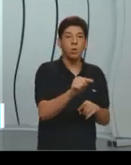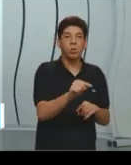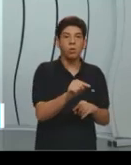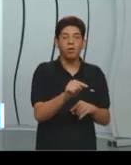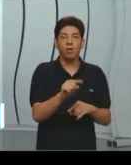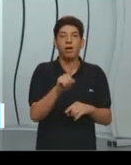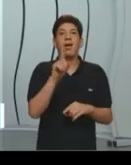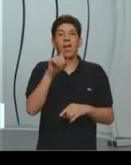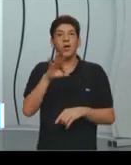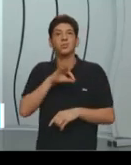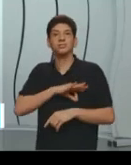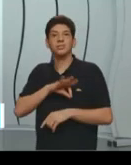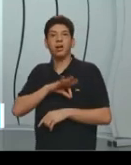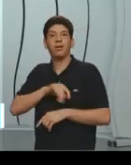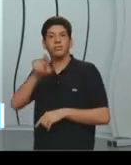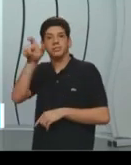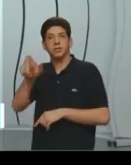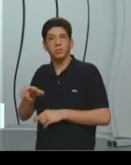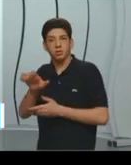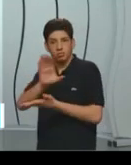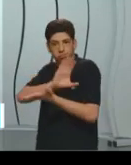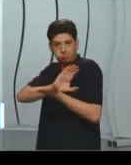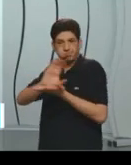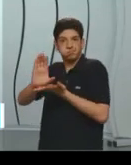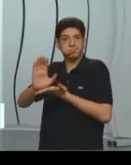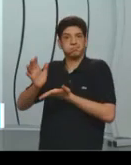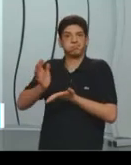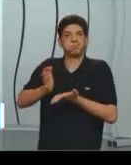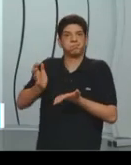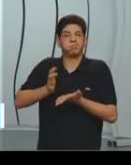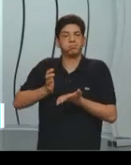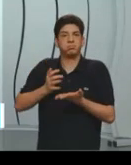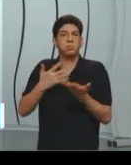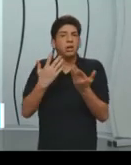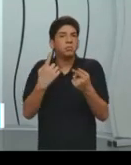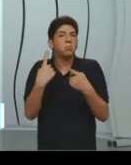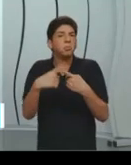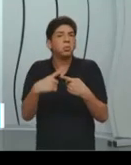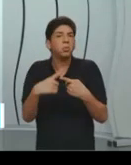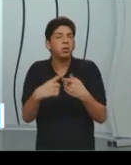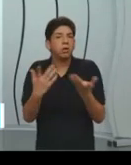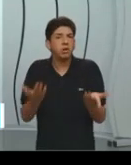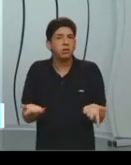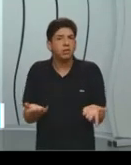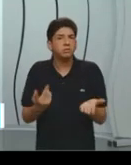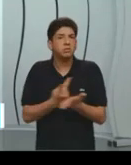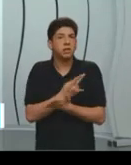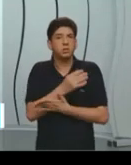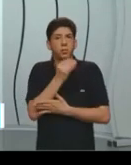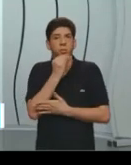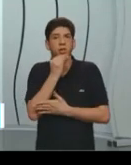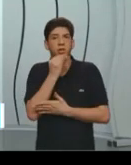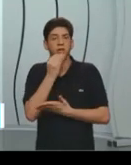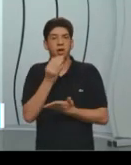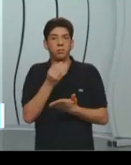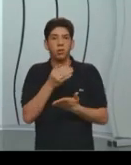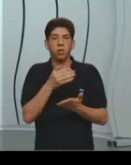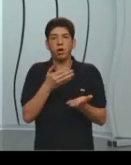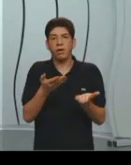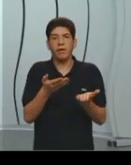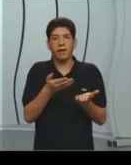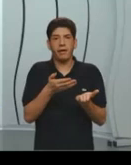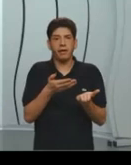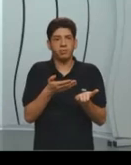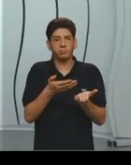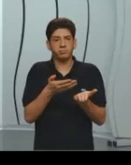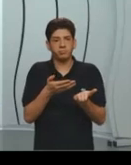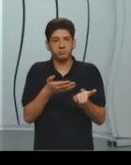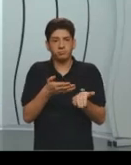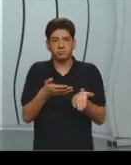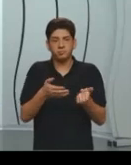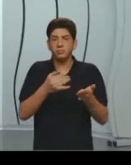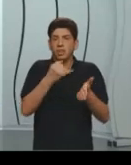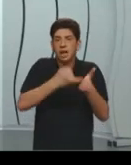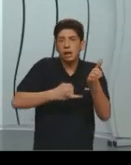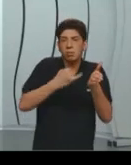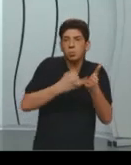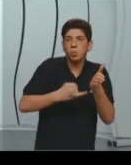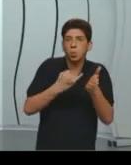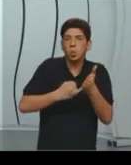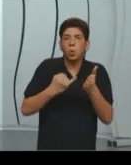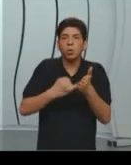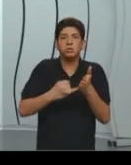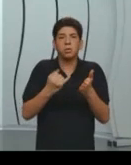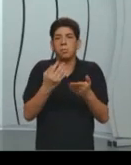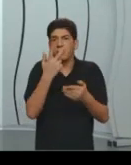será que de fato não tem dispositivos que permite, por exemplo, o sistema tributário brasileiro, uma série de discussões que é necessário fazer,